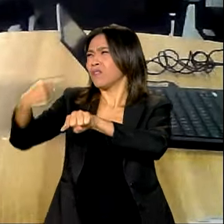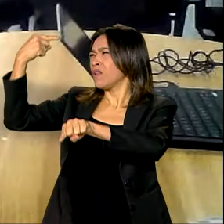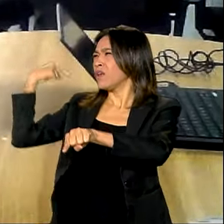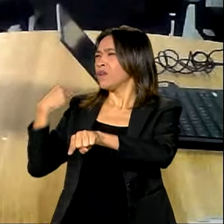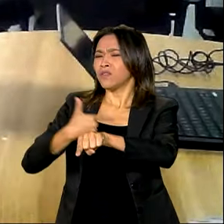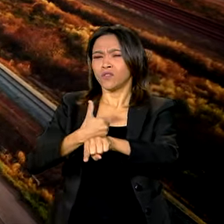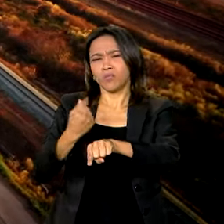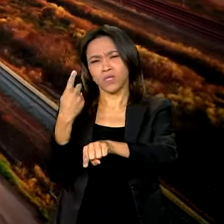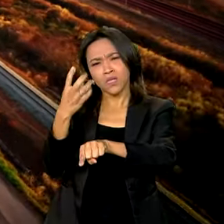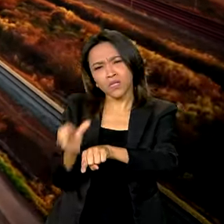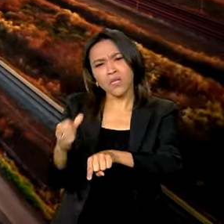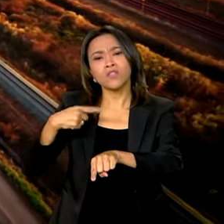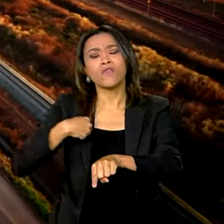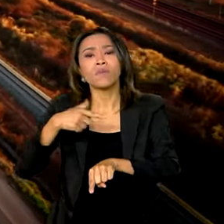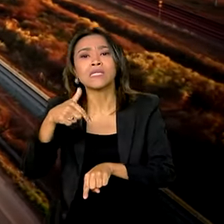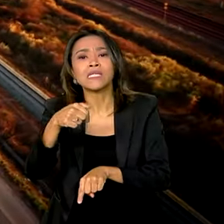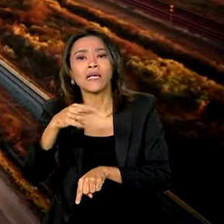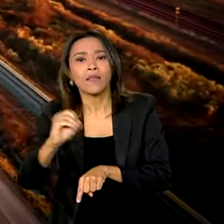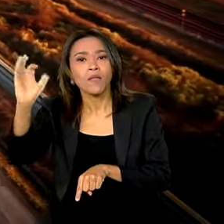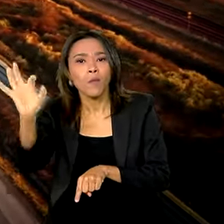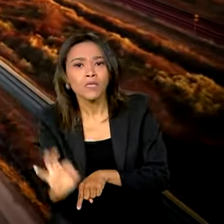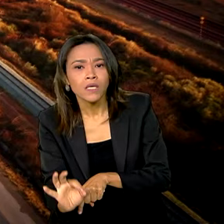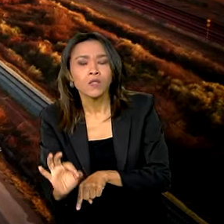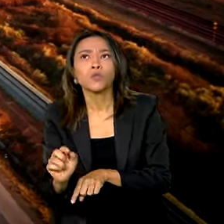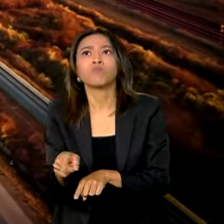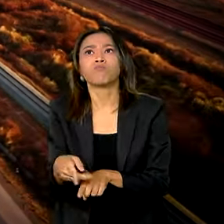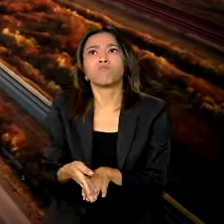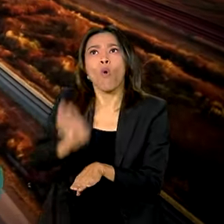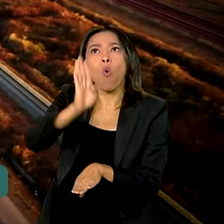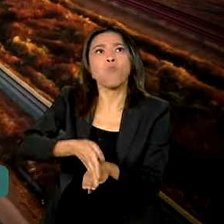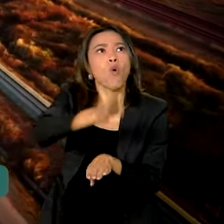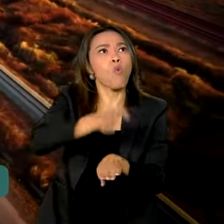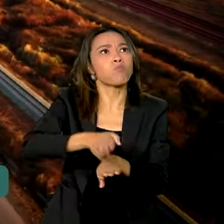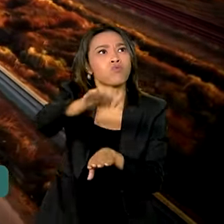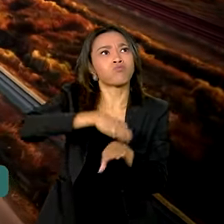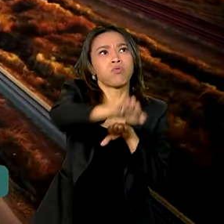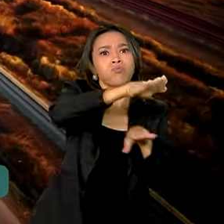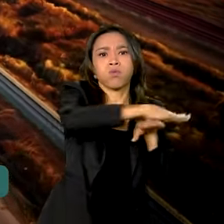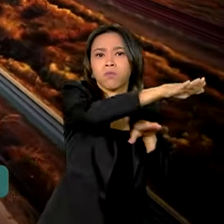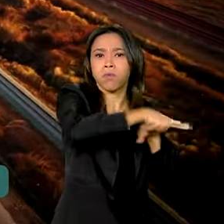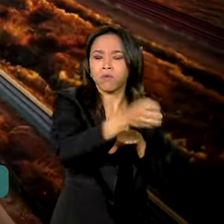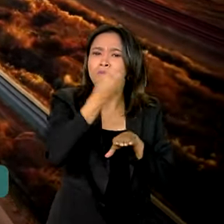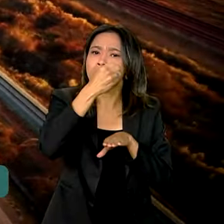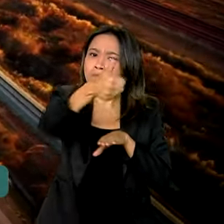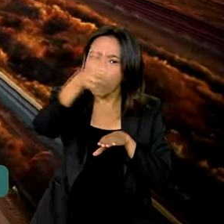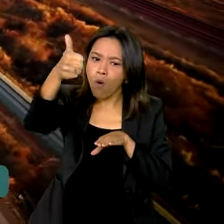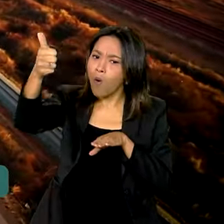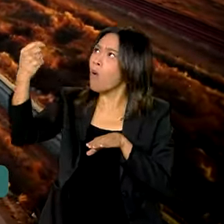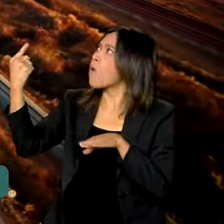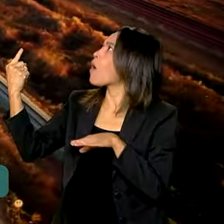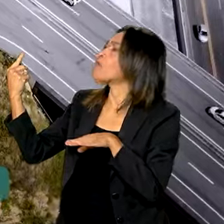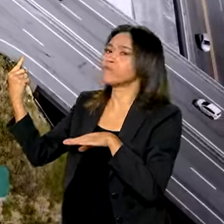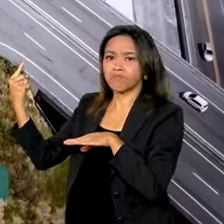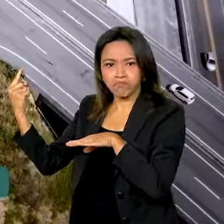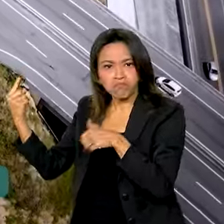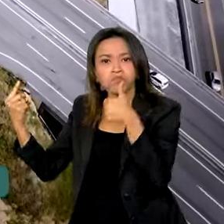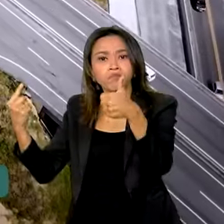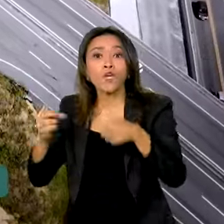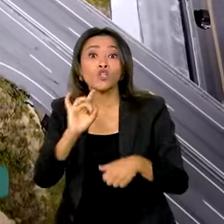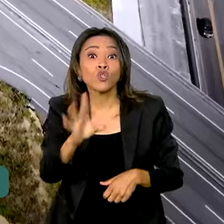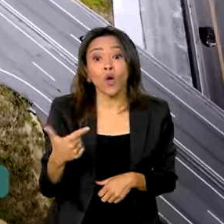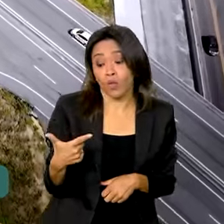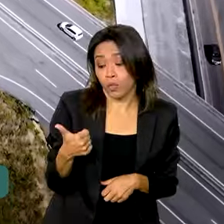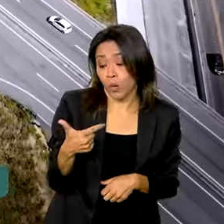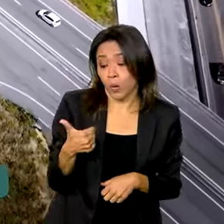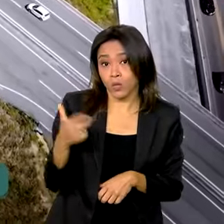% das rodovias federais não concedidas em boa qualidade, apenas 12